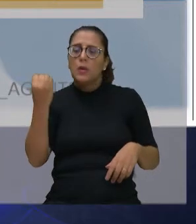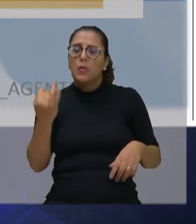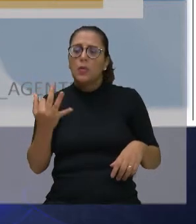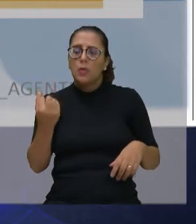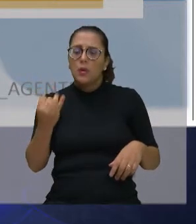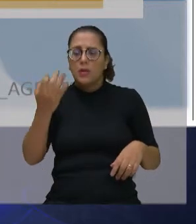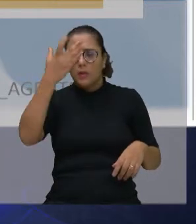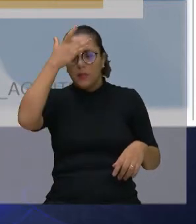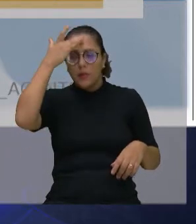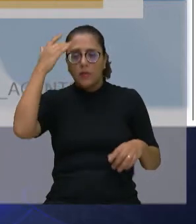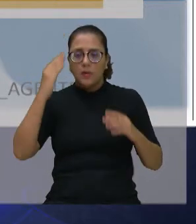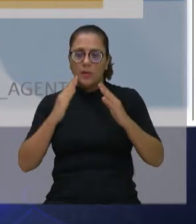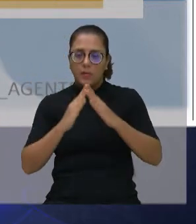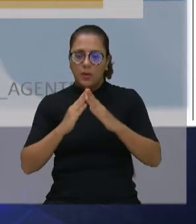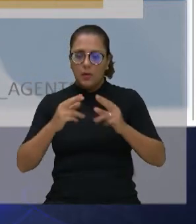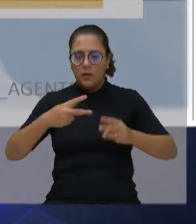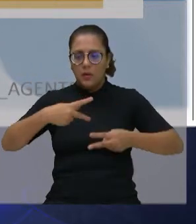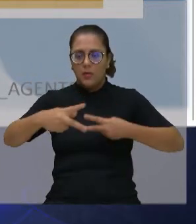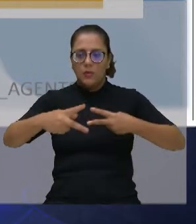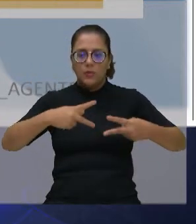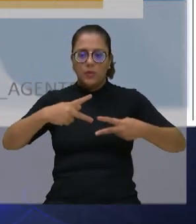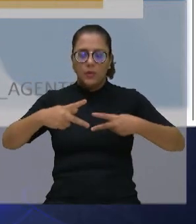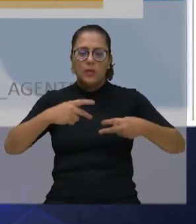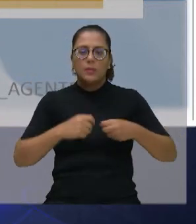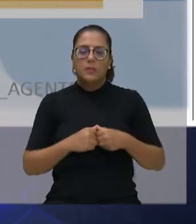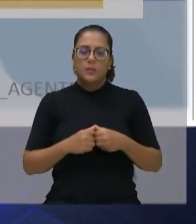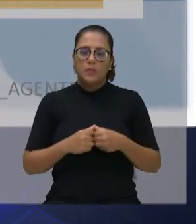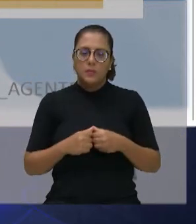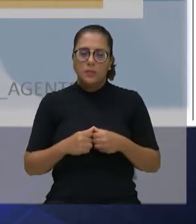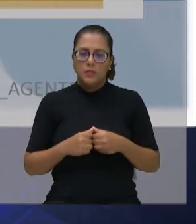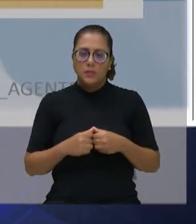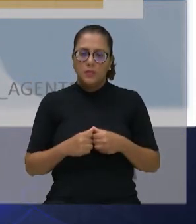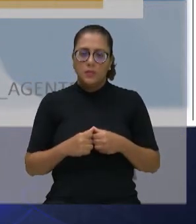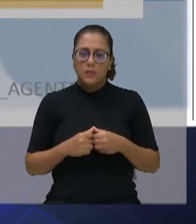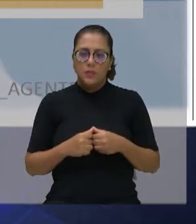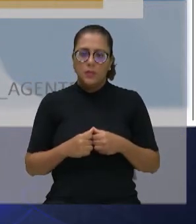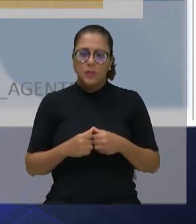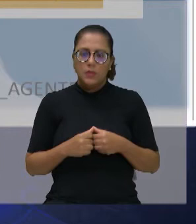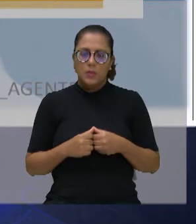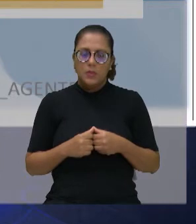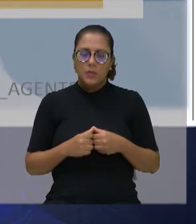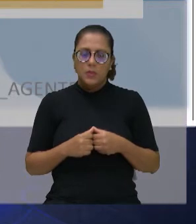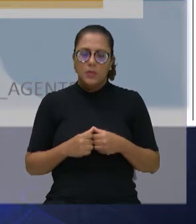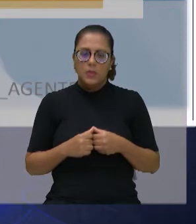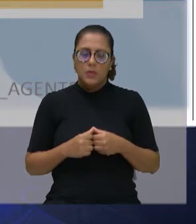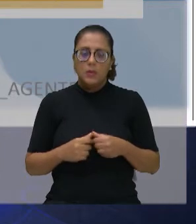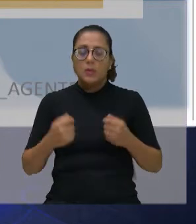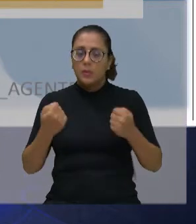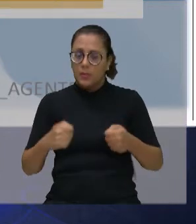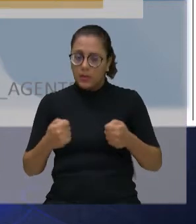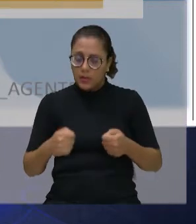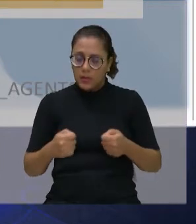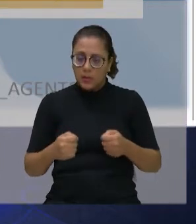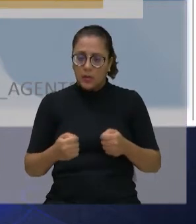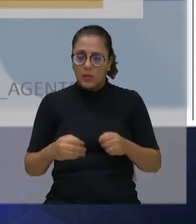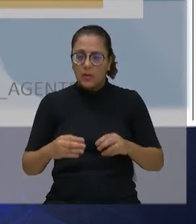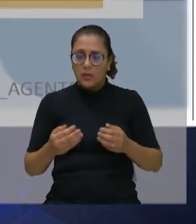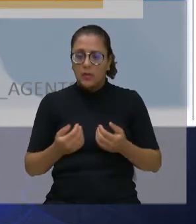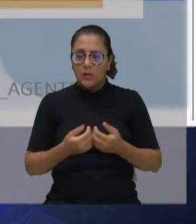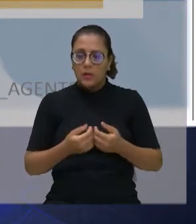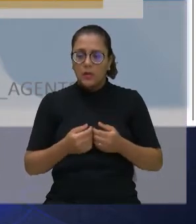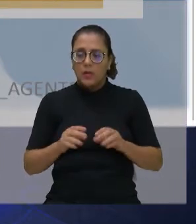em 2021. Mas nessa crise, nós estamos, o Vale do Paraíba está abrindo duas mil e